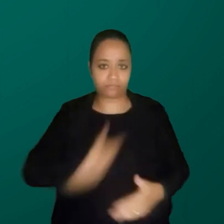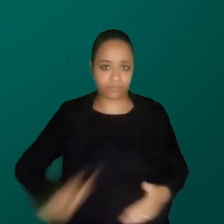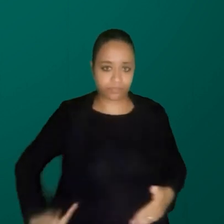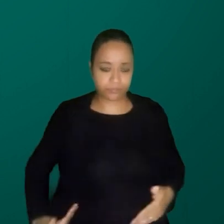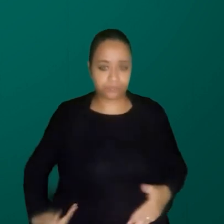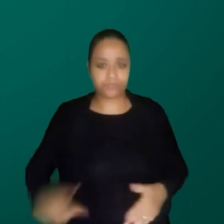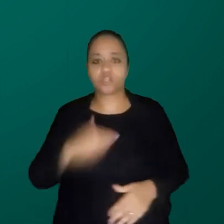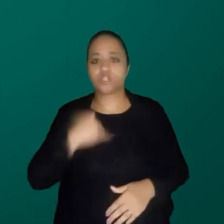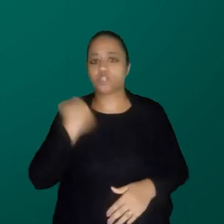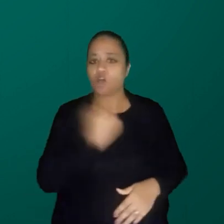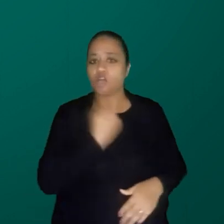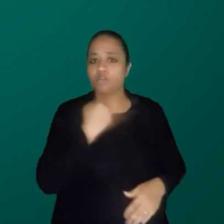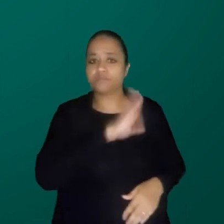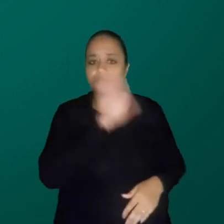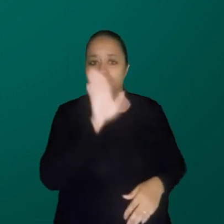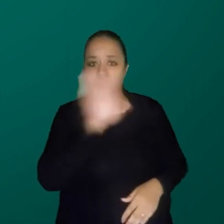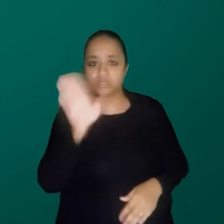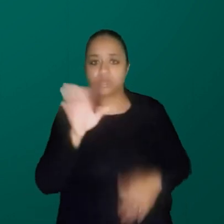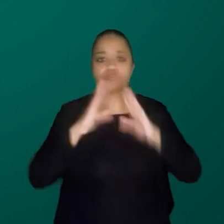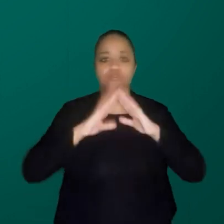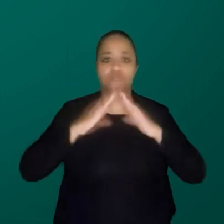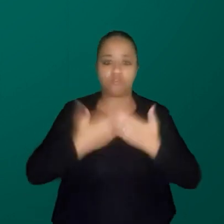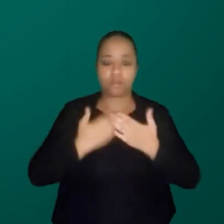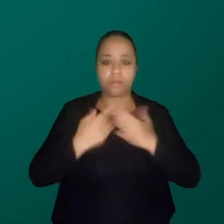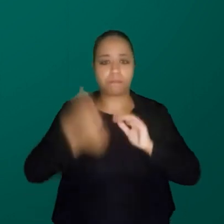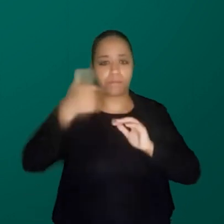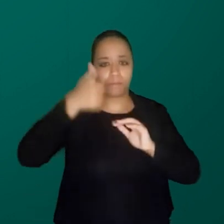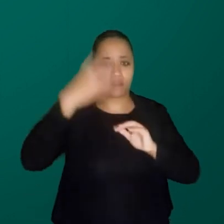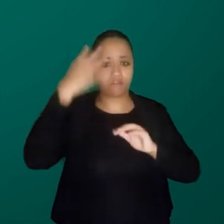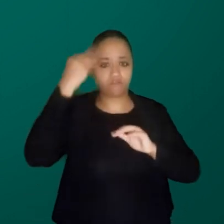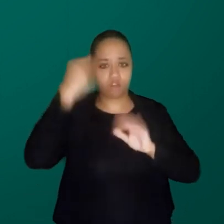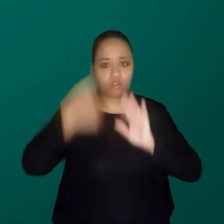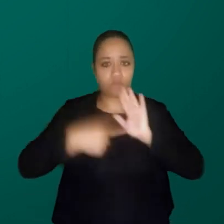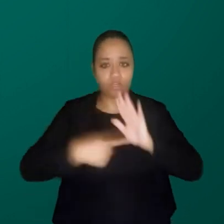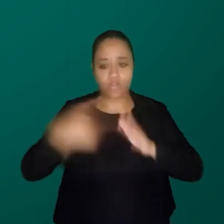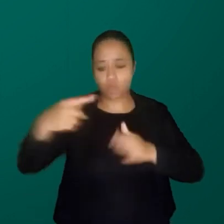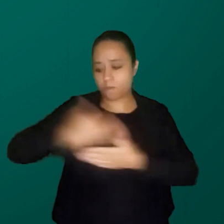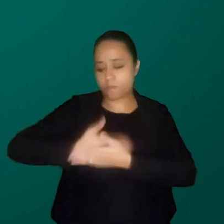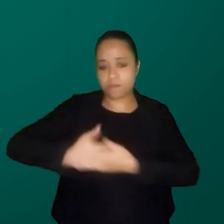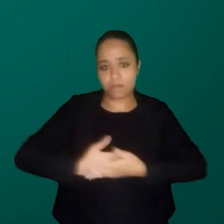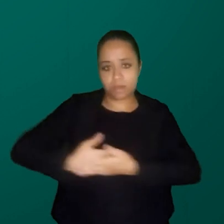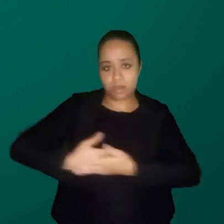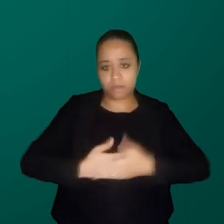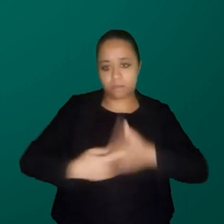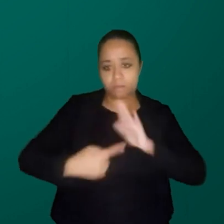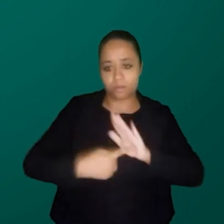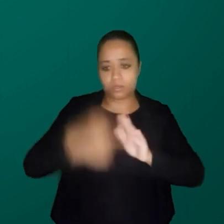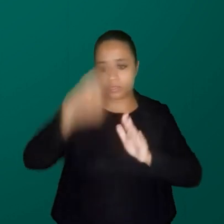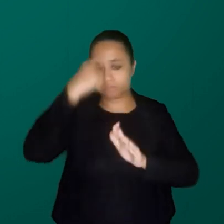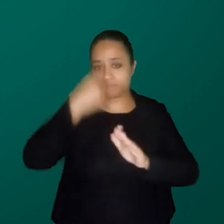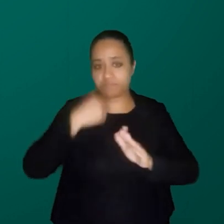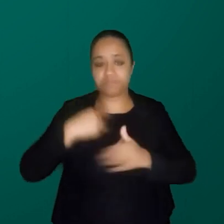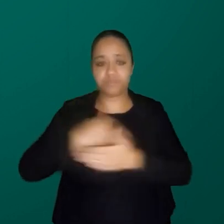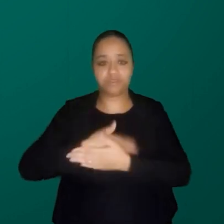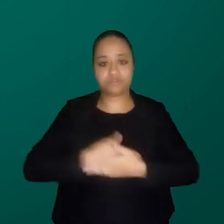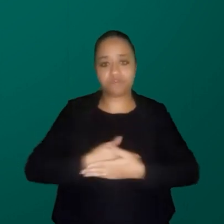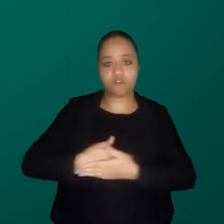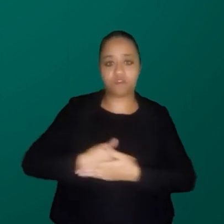Não sei se tem... A primeira foto aqui, gente, essa primeira foto que eu estou com o bebezinho, é porque às vezes tem um pointer vermelhinho para mostrar.